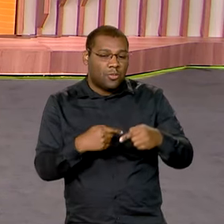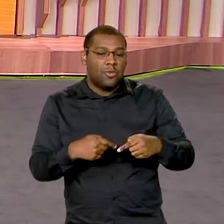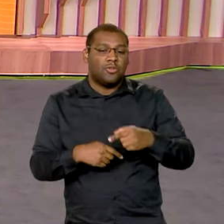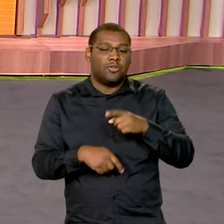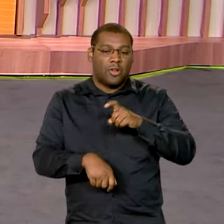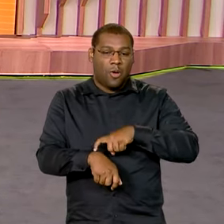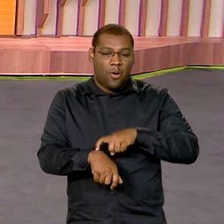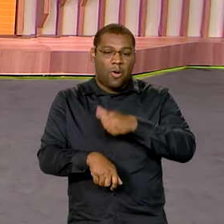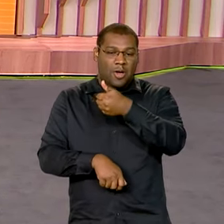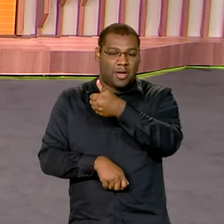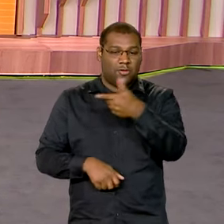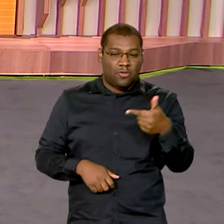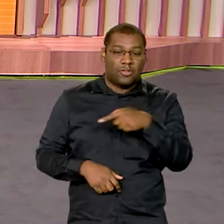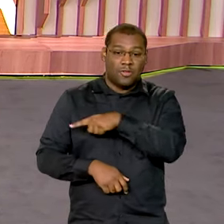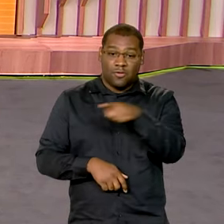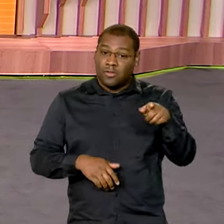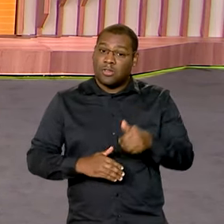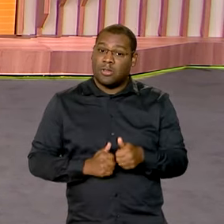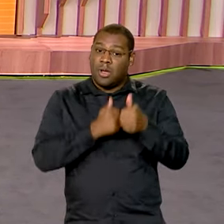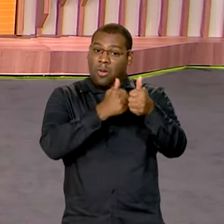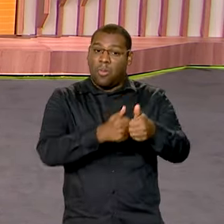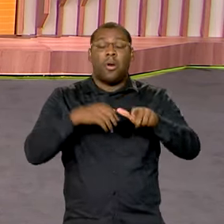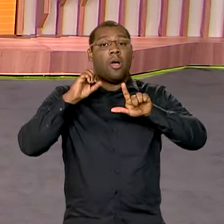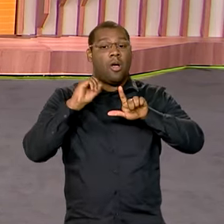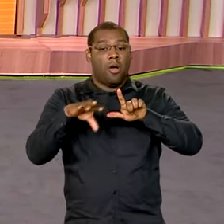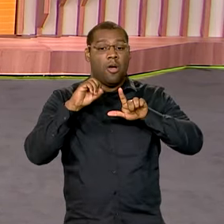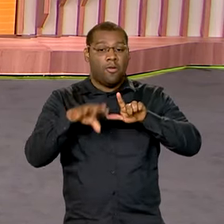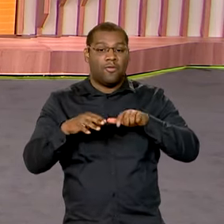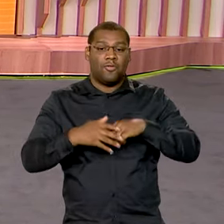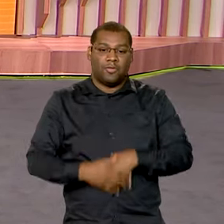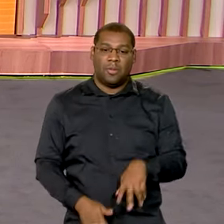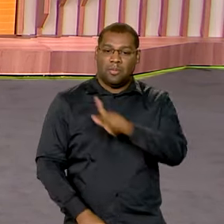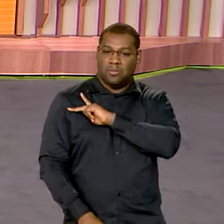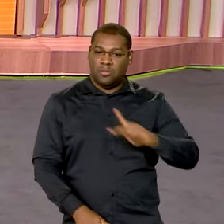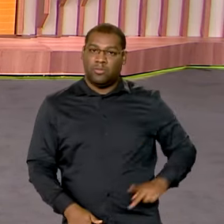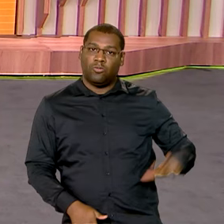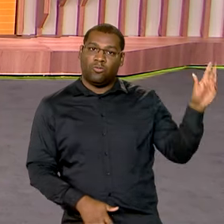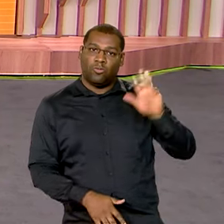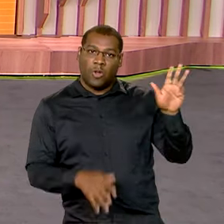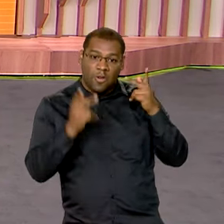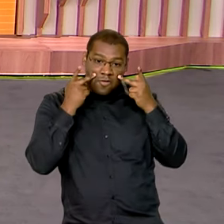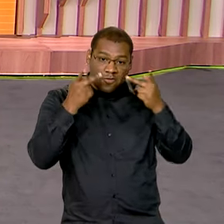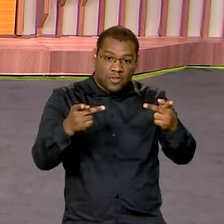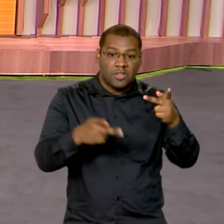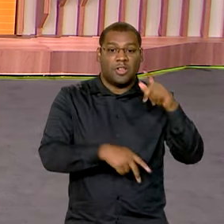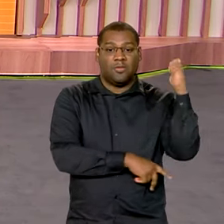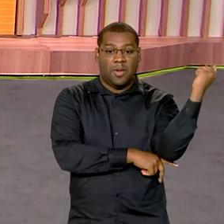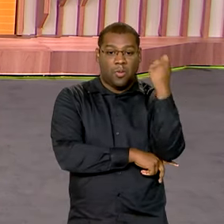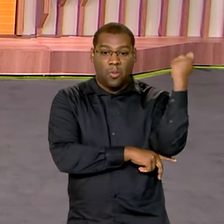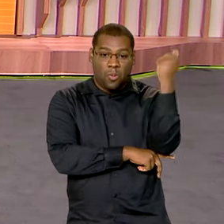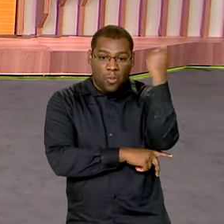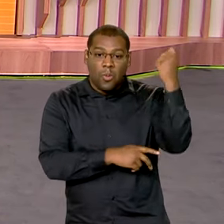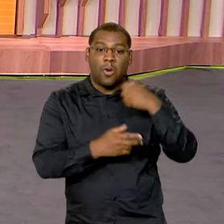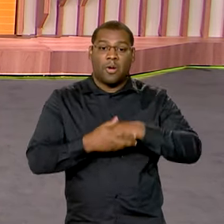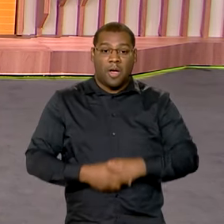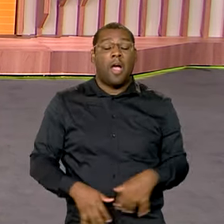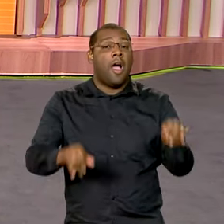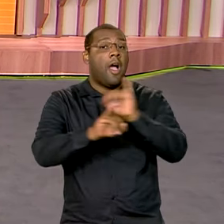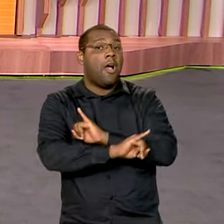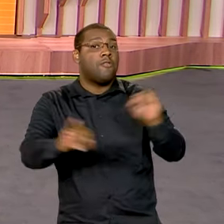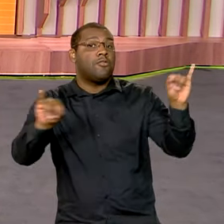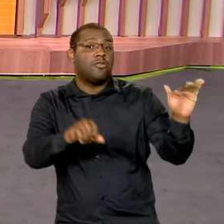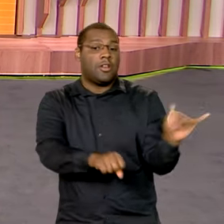do meio-dia, você acompanha ao vivo aqui com a gente, mais uma visita do presidente Lula ao Rio Grande do Sul. Ele vai anunciar